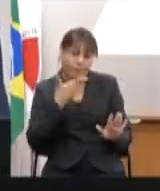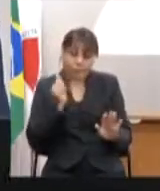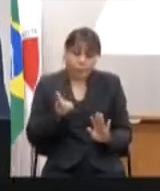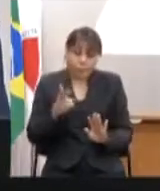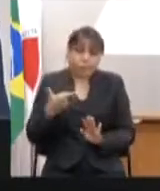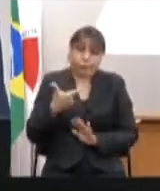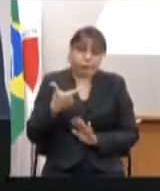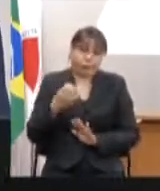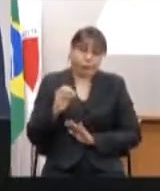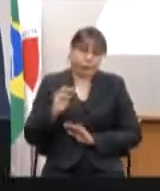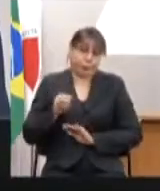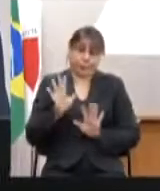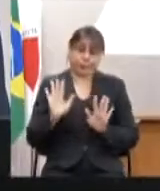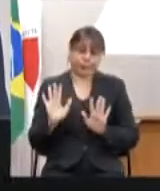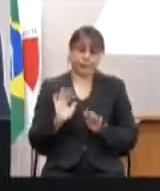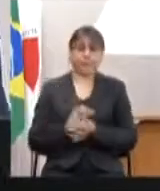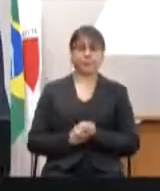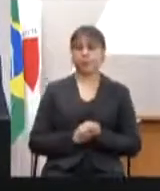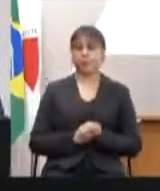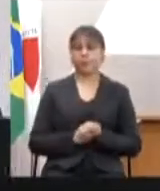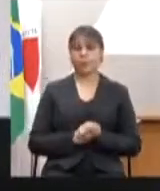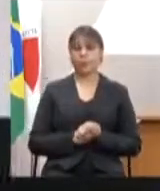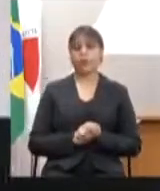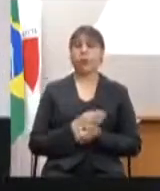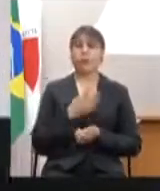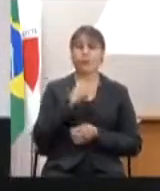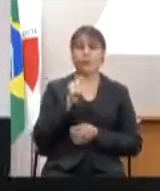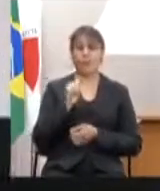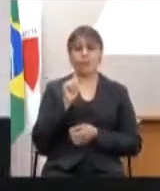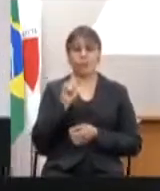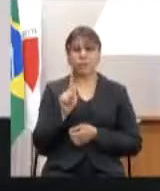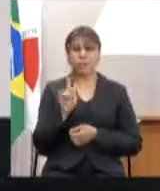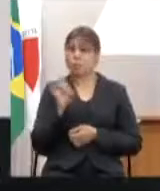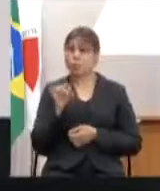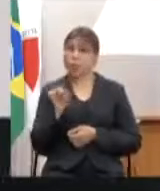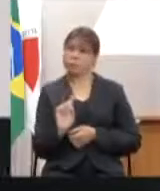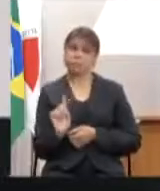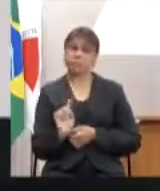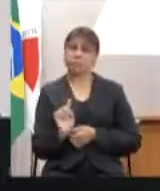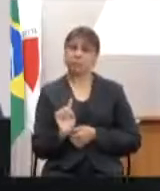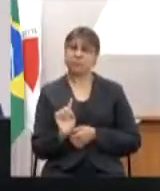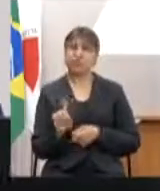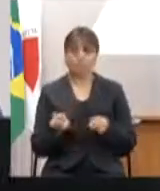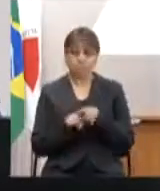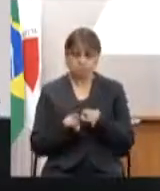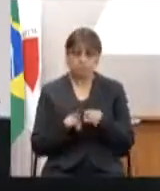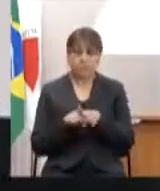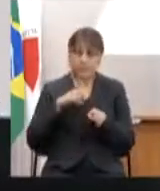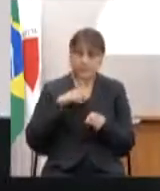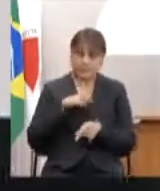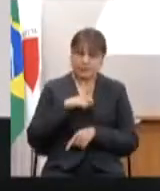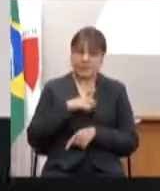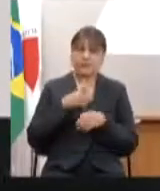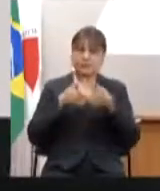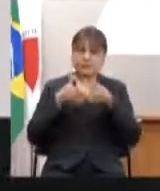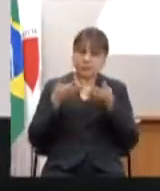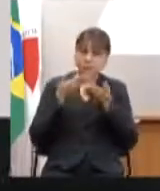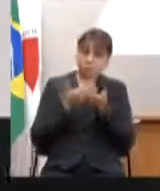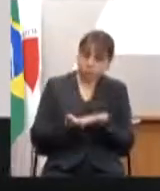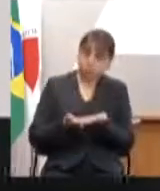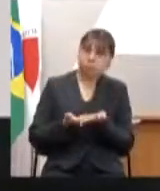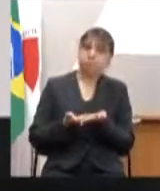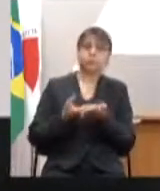o PPAG não se resume nisso também. Fruto do PPAG, saem vários requerimentos importantes,